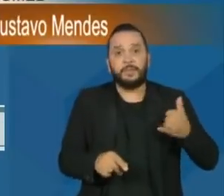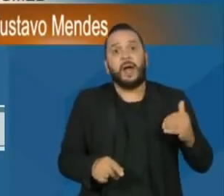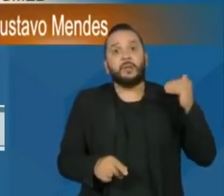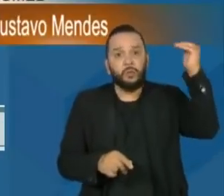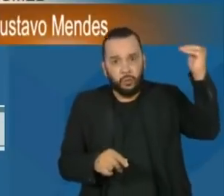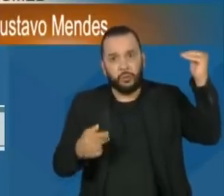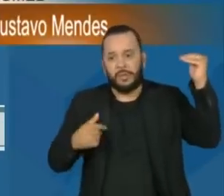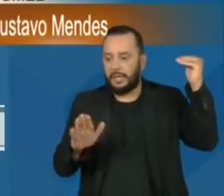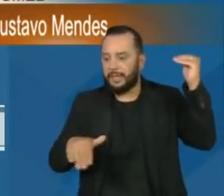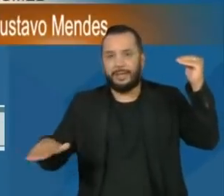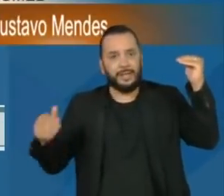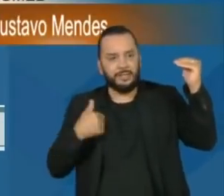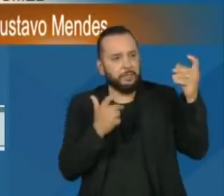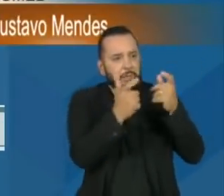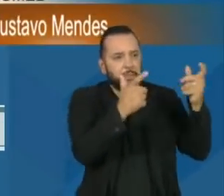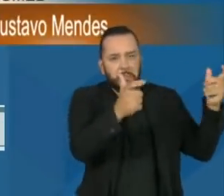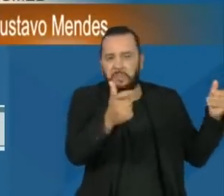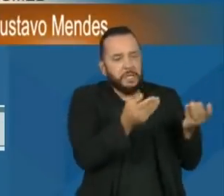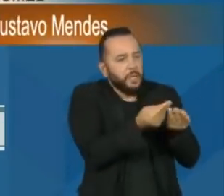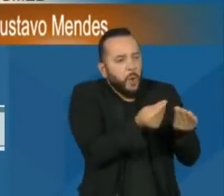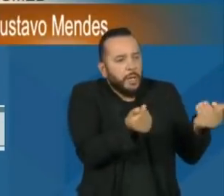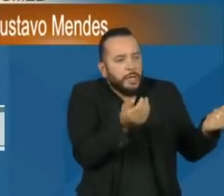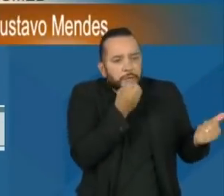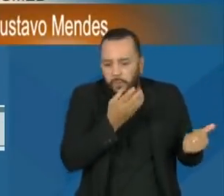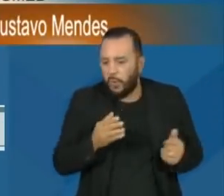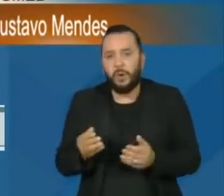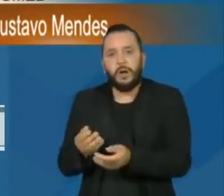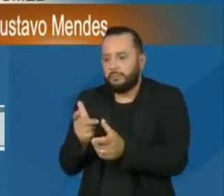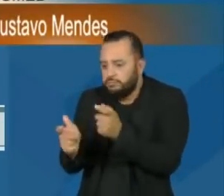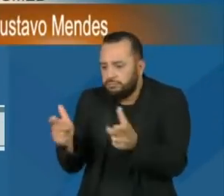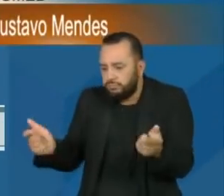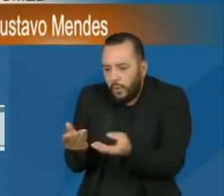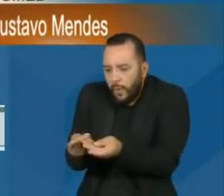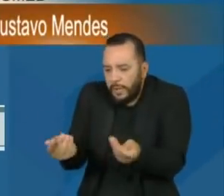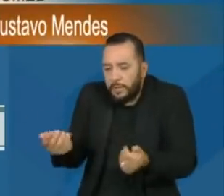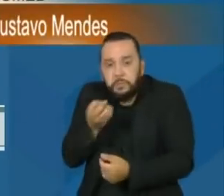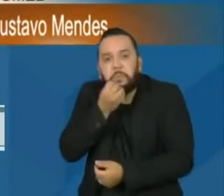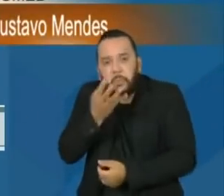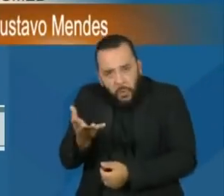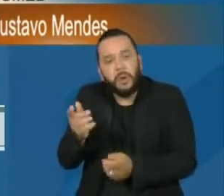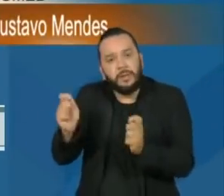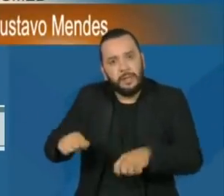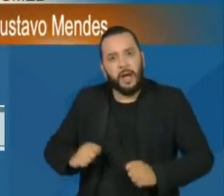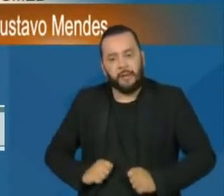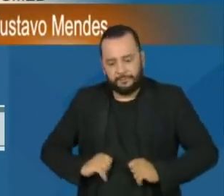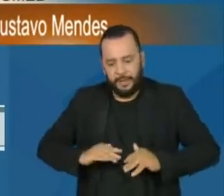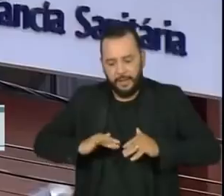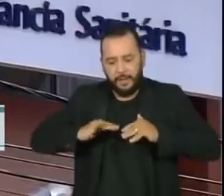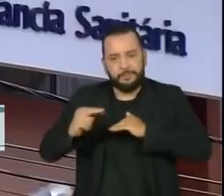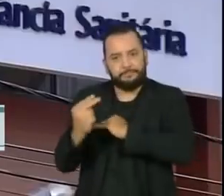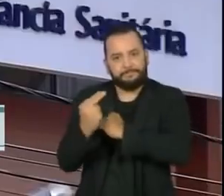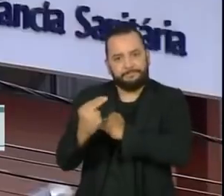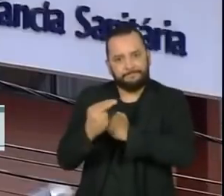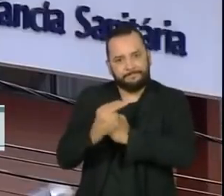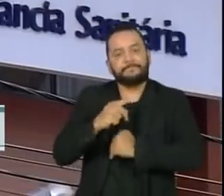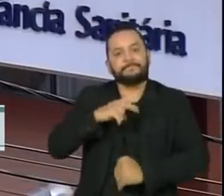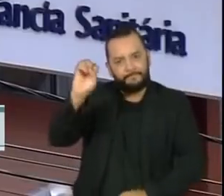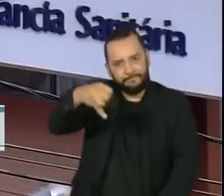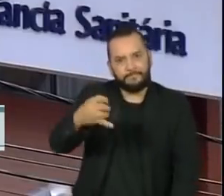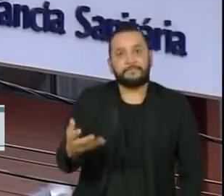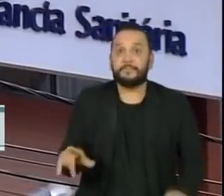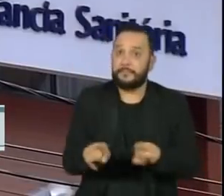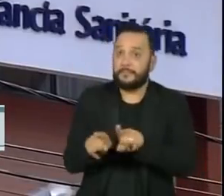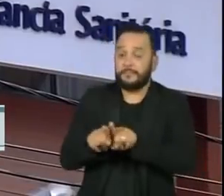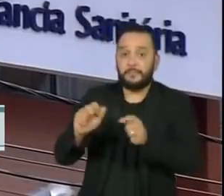infantil, o que mostra que a vacina tem um desempenho importante na geração de anticorpos nessa população. A agência